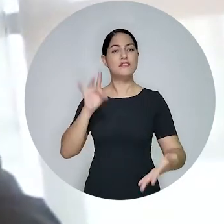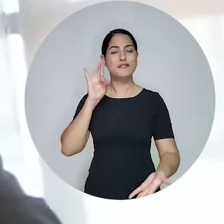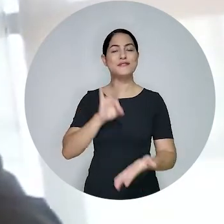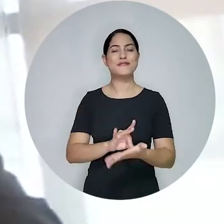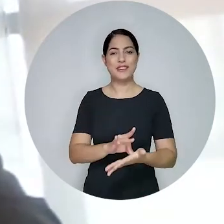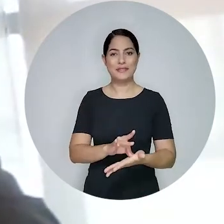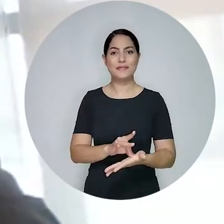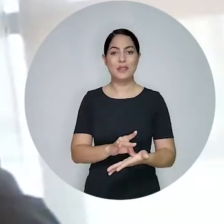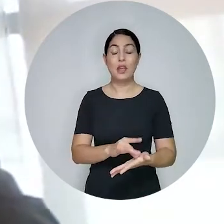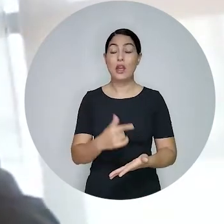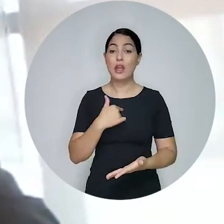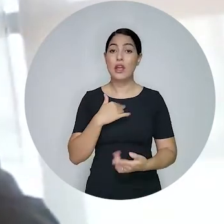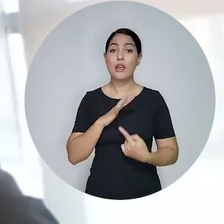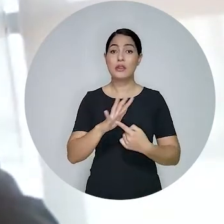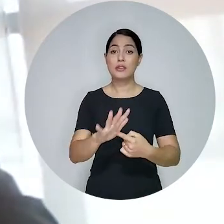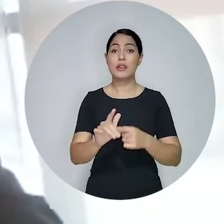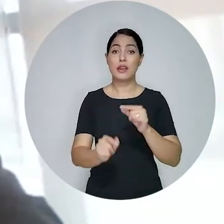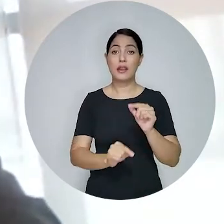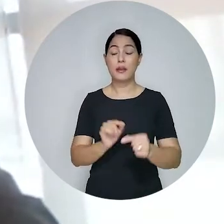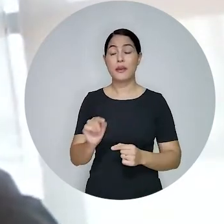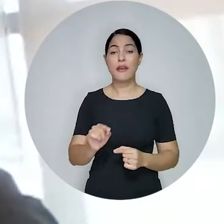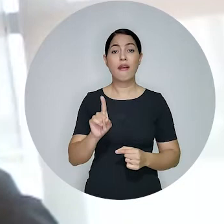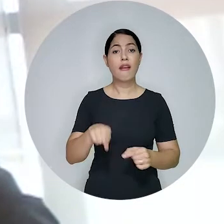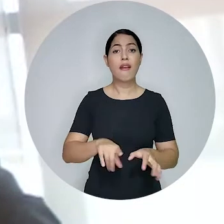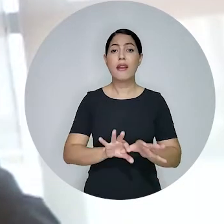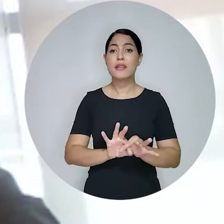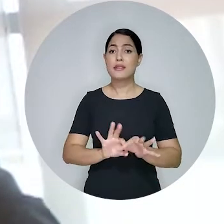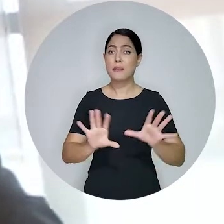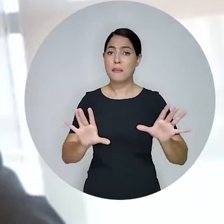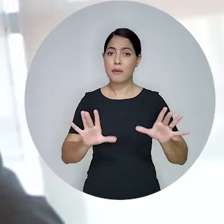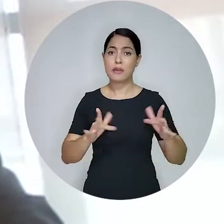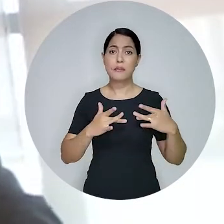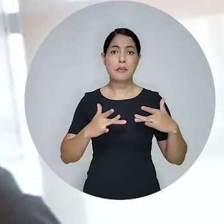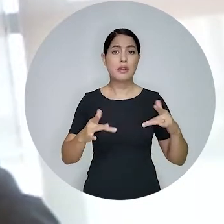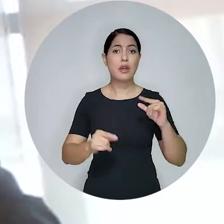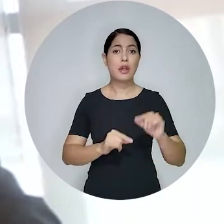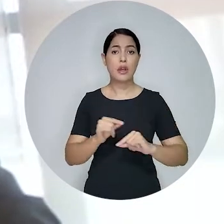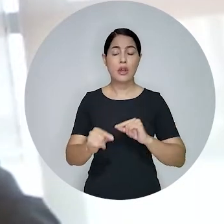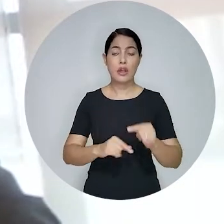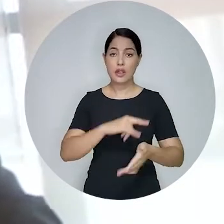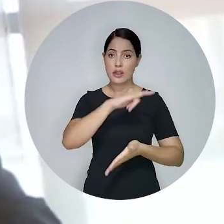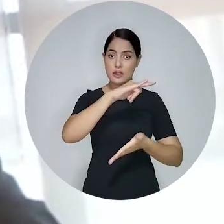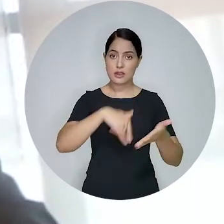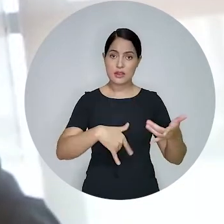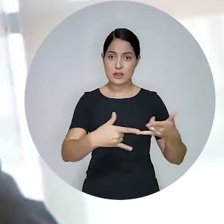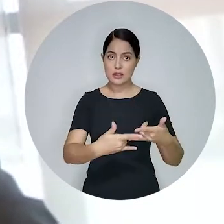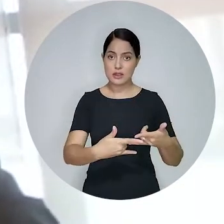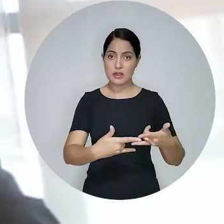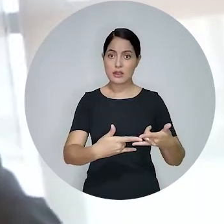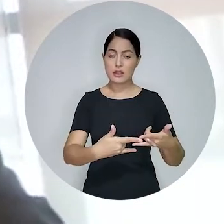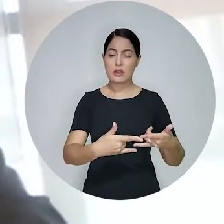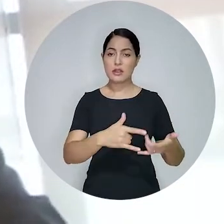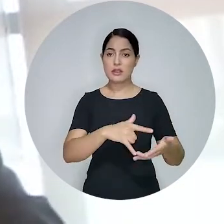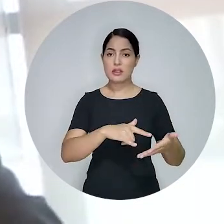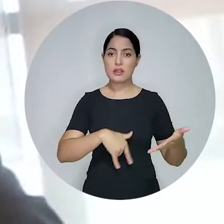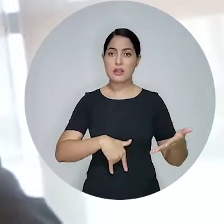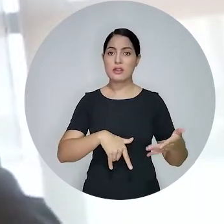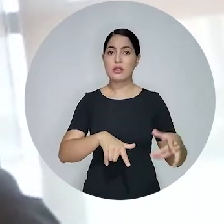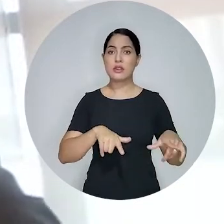Um desses efeitos concretos que eu posso destacar é exatamente a disponibilização das certidões de